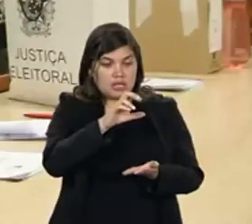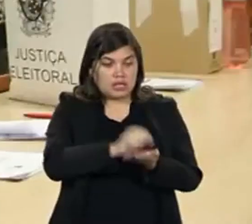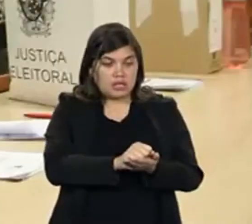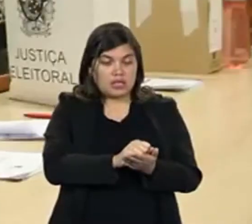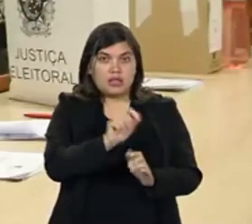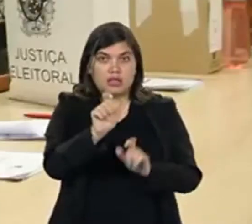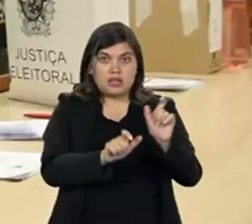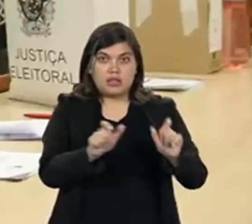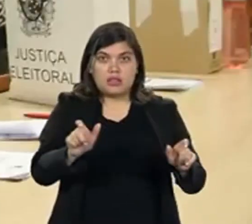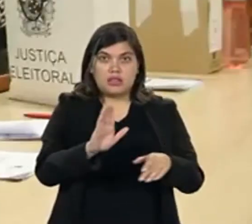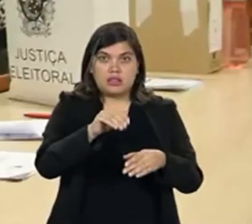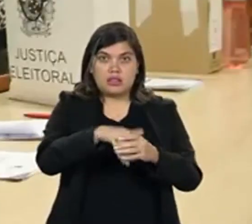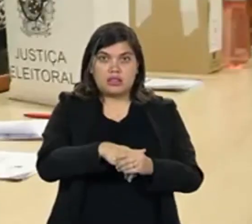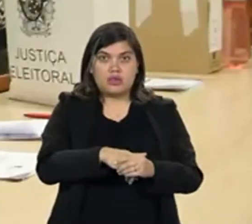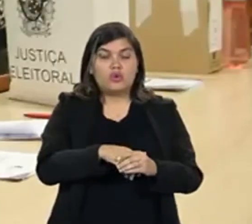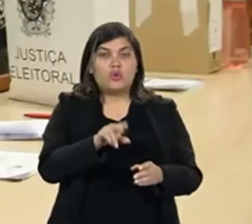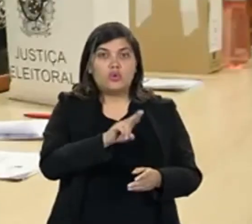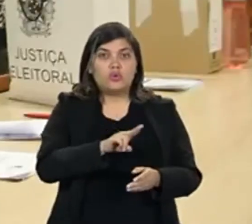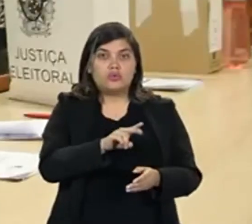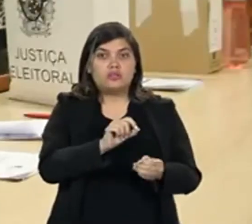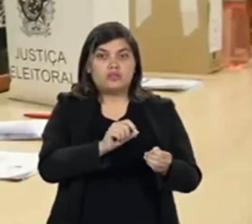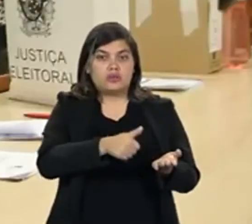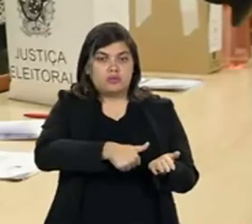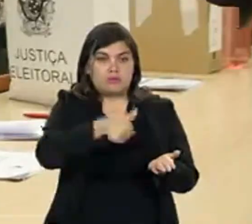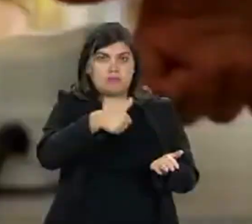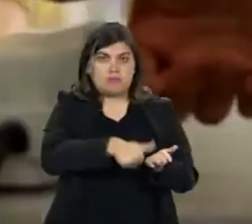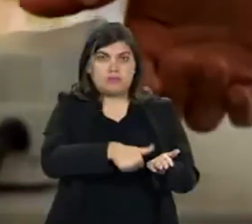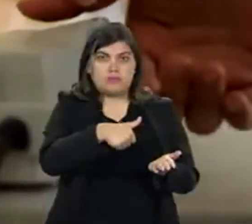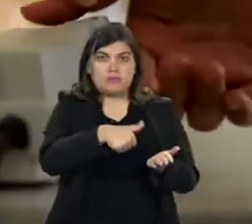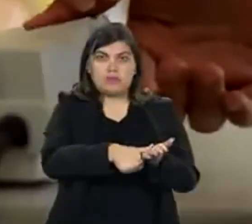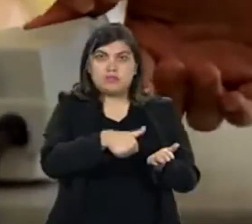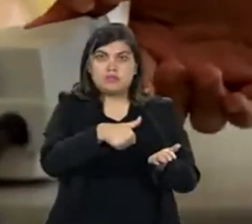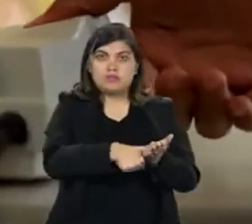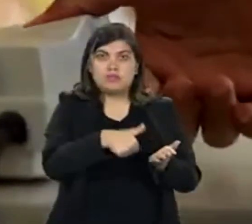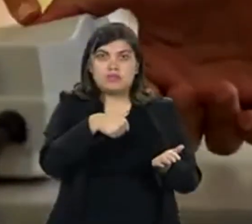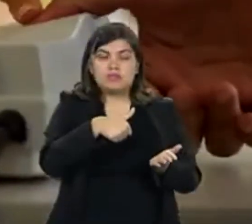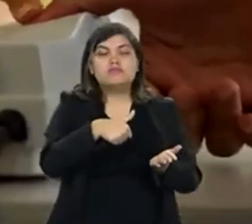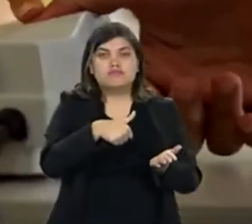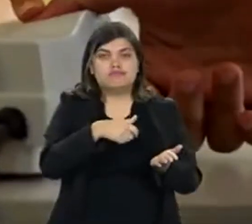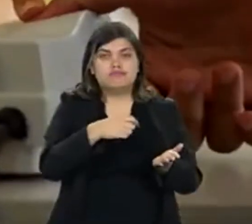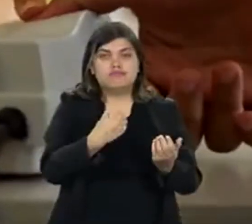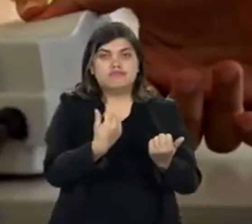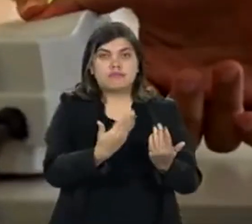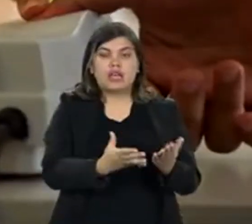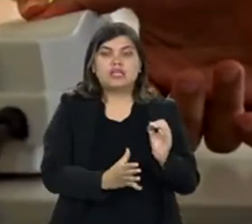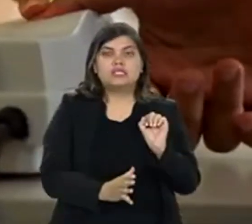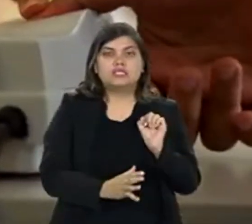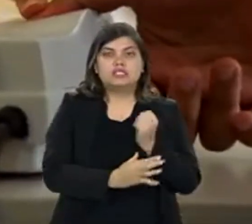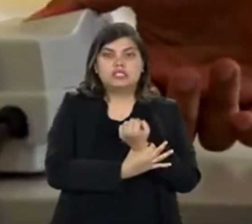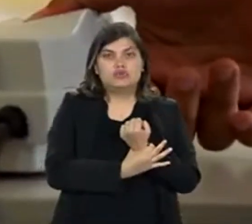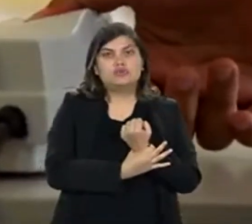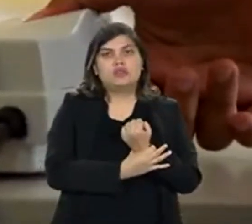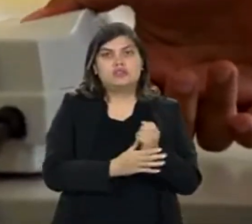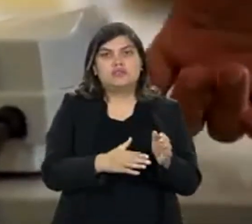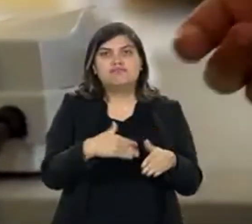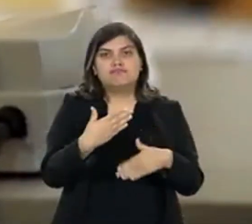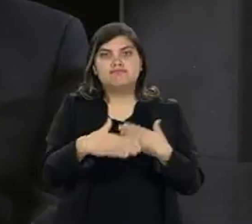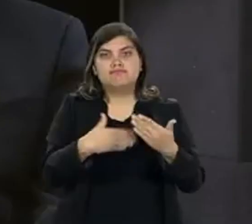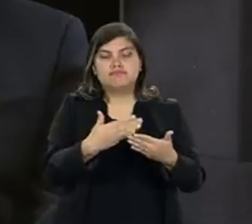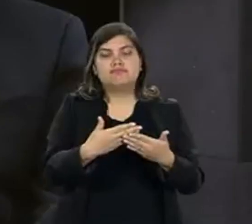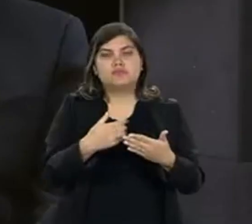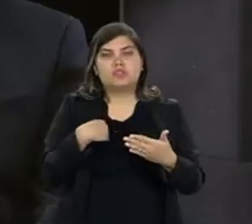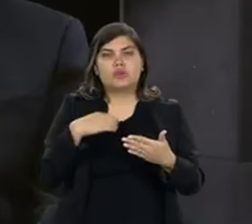recadastramento dos eleitores com o reconhecimento por biometria dá ainda mais segurança ao